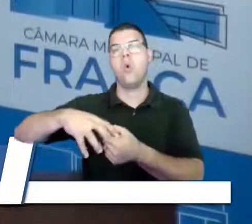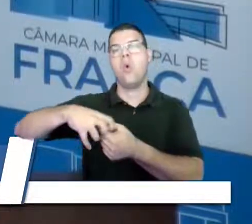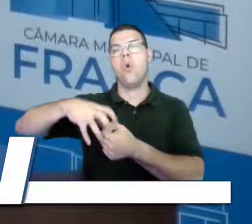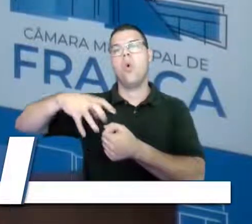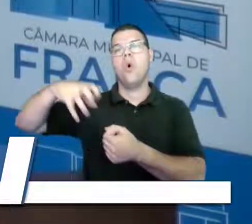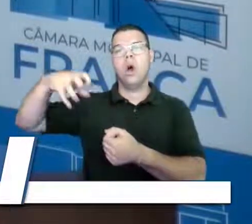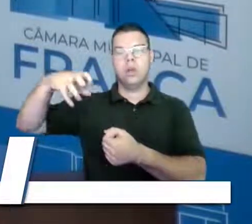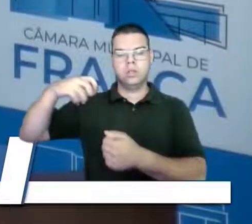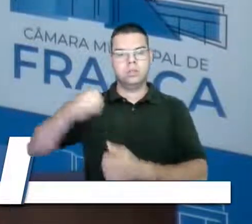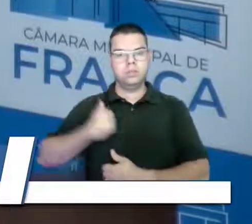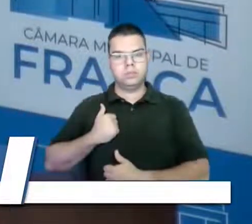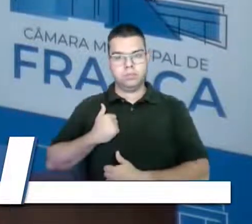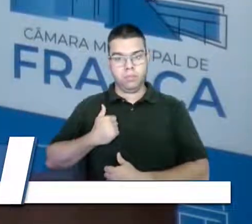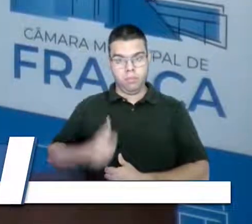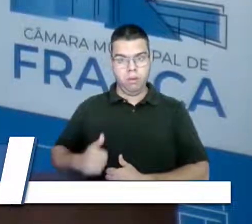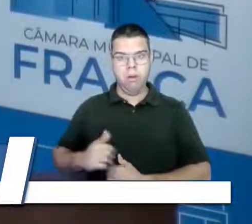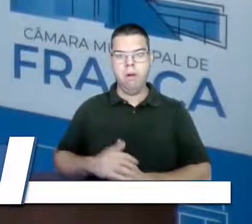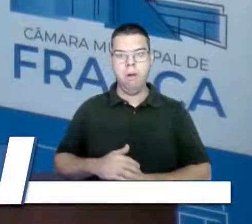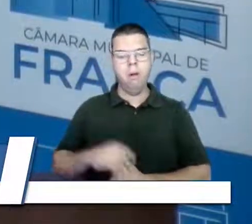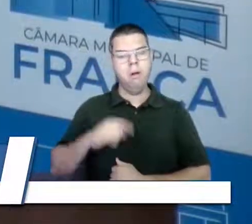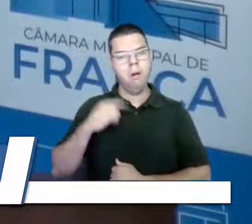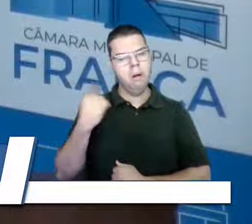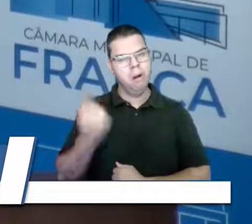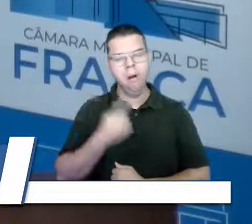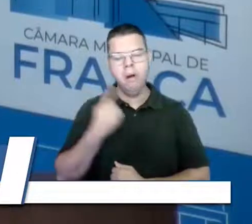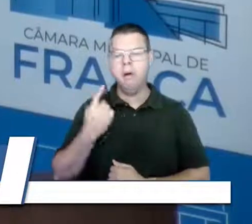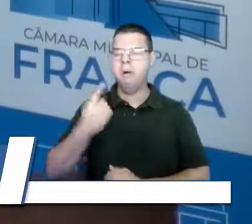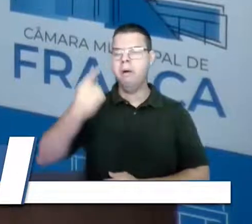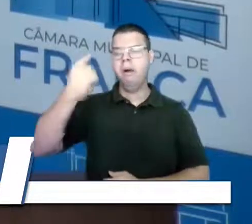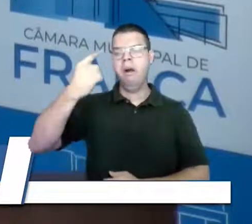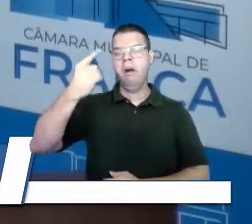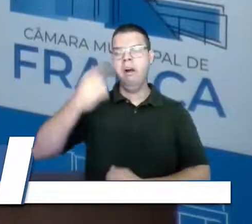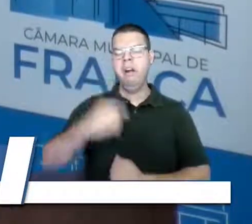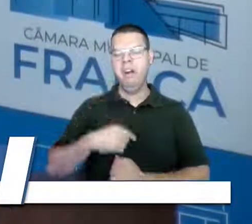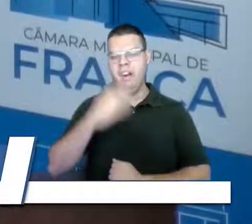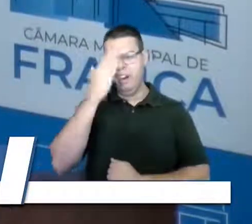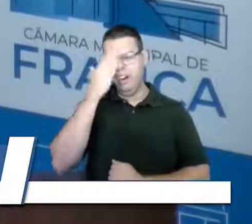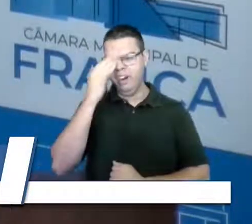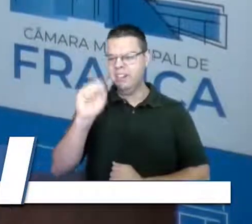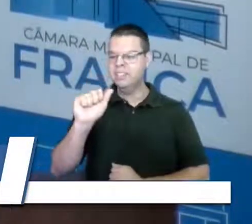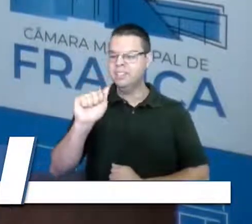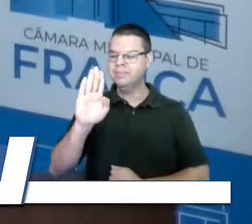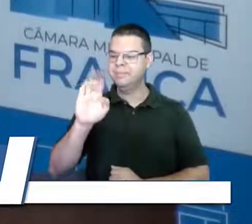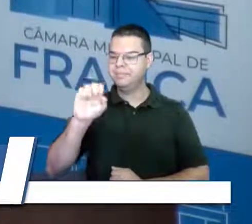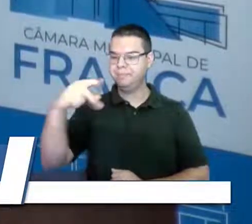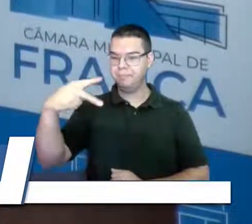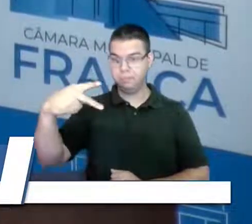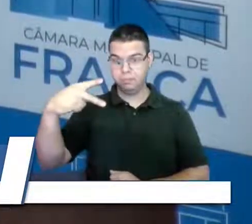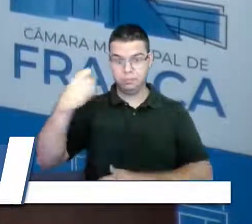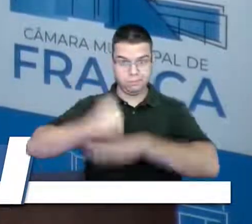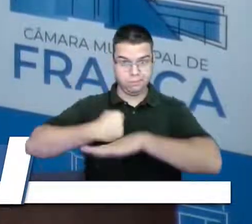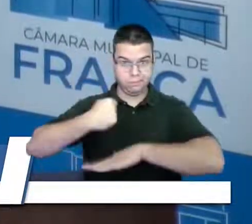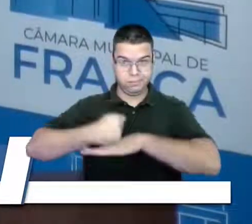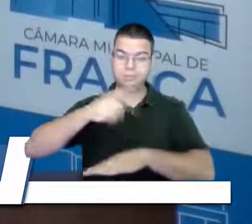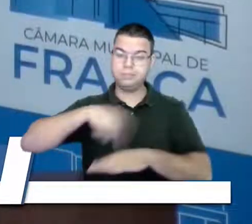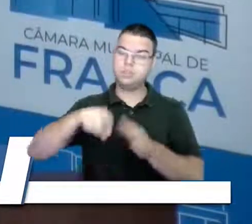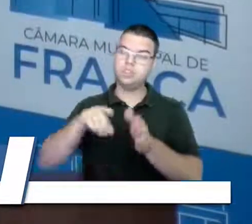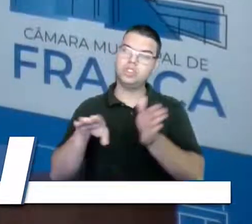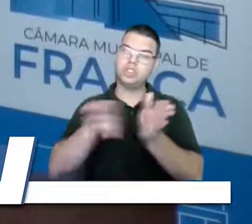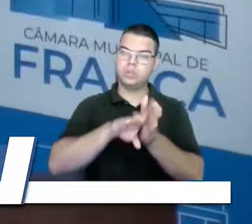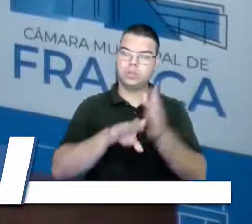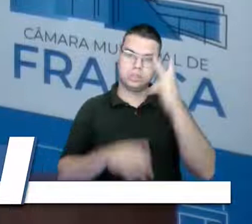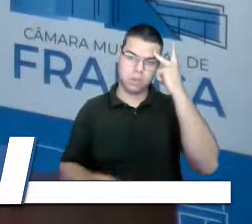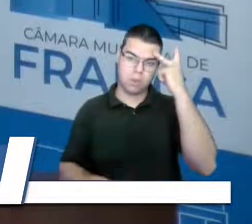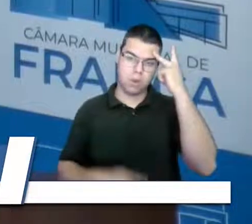Nós somos os pioneiros. A Sabesp de Franca, quando nós chegamos em São Paulo, lá na Ponte Pequena, ou em qualquer